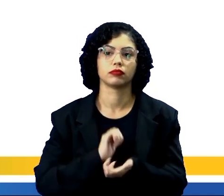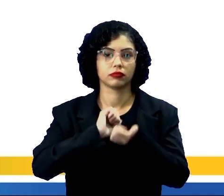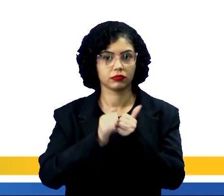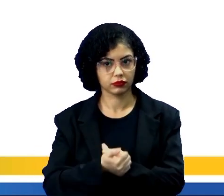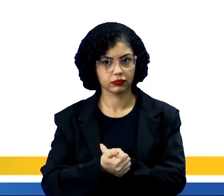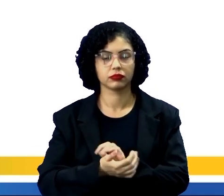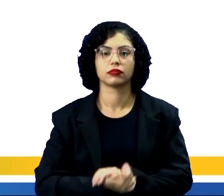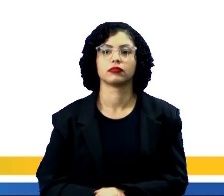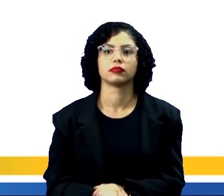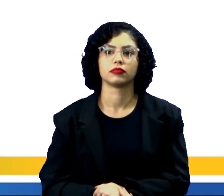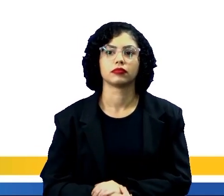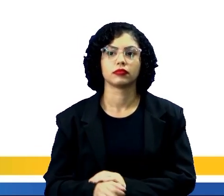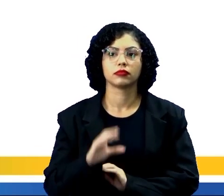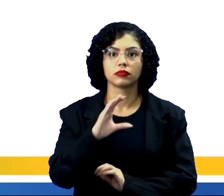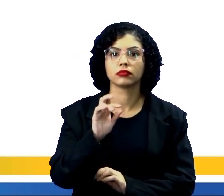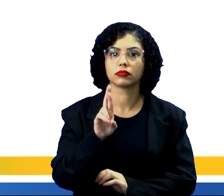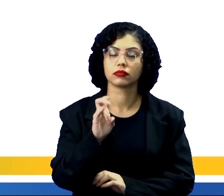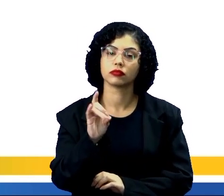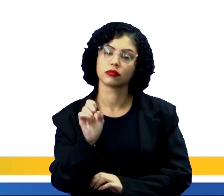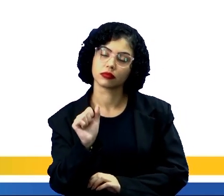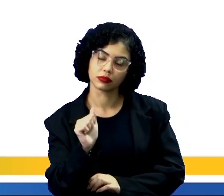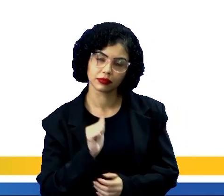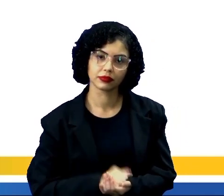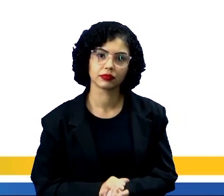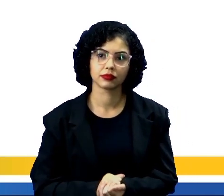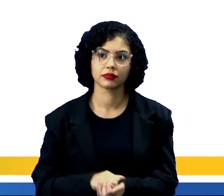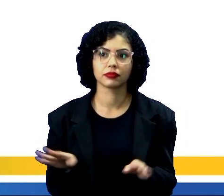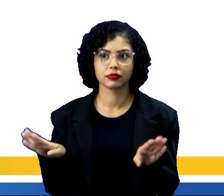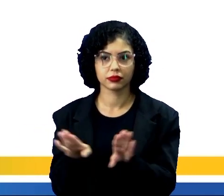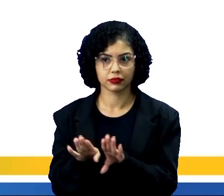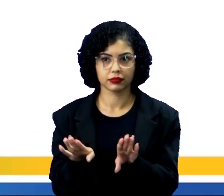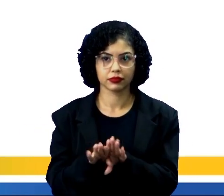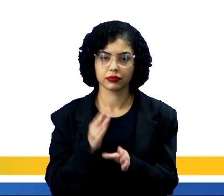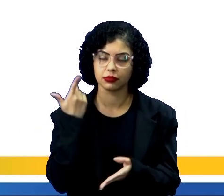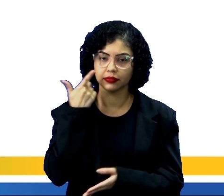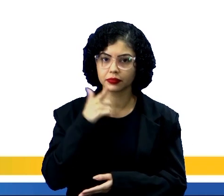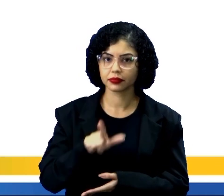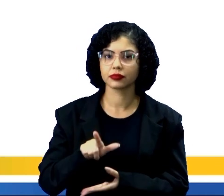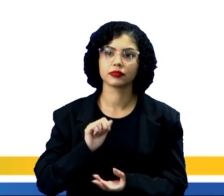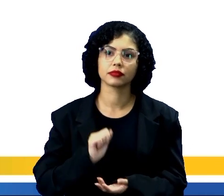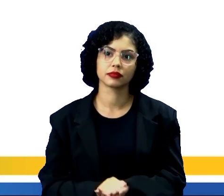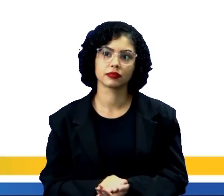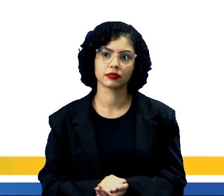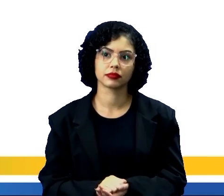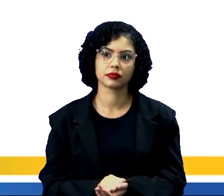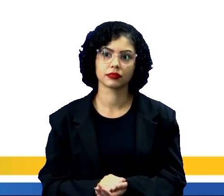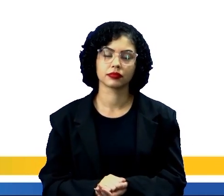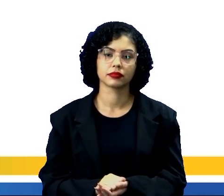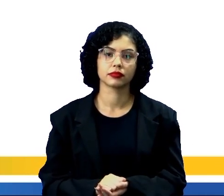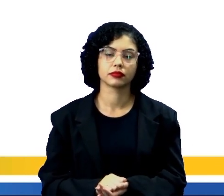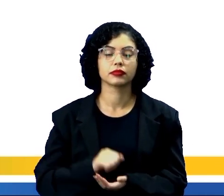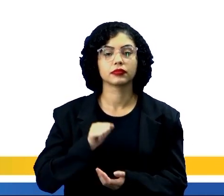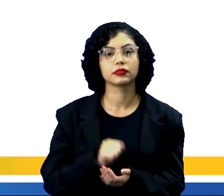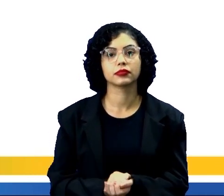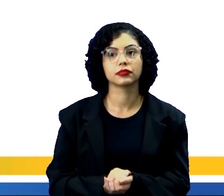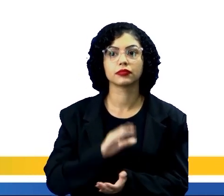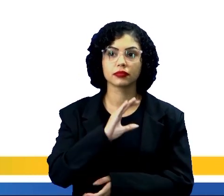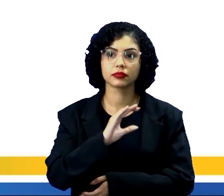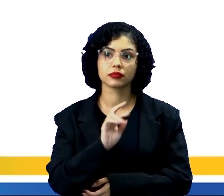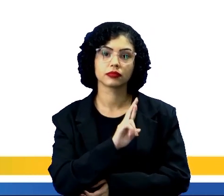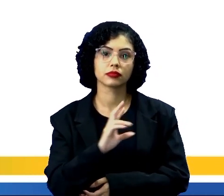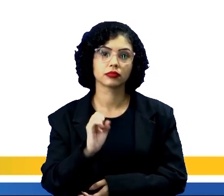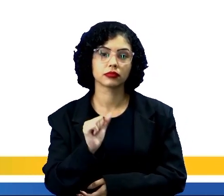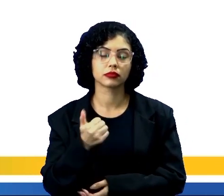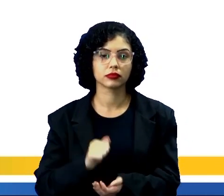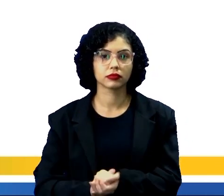adaptaram com rodas, né? E conseguiram criar a carroça que ajudava